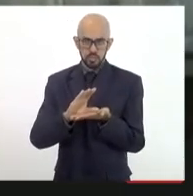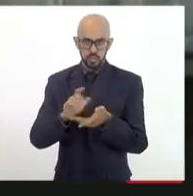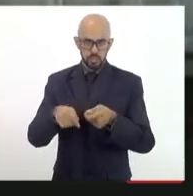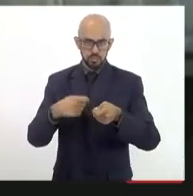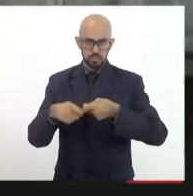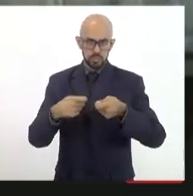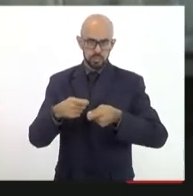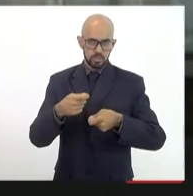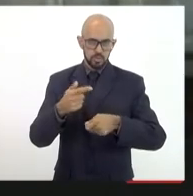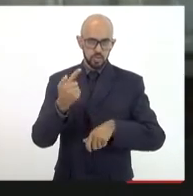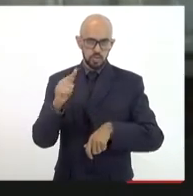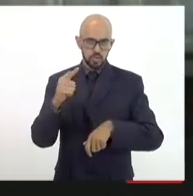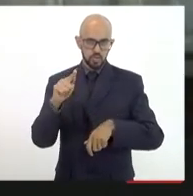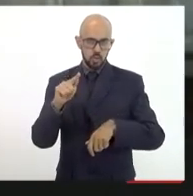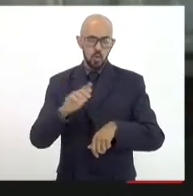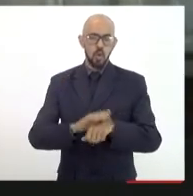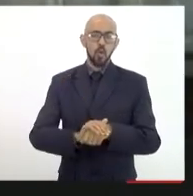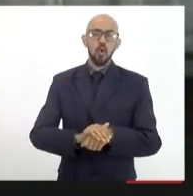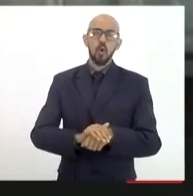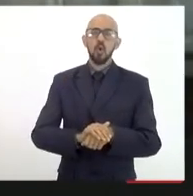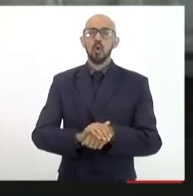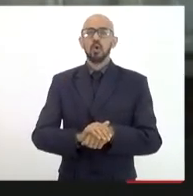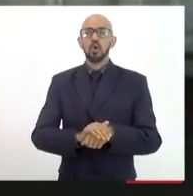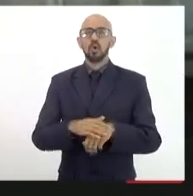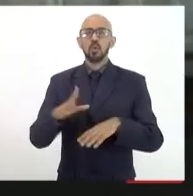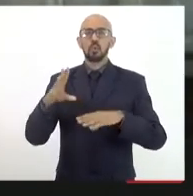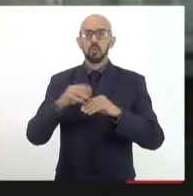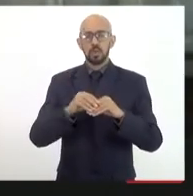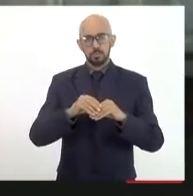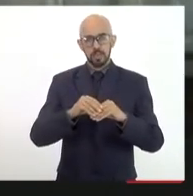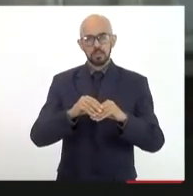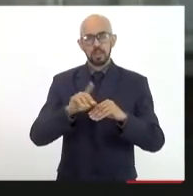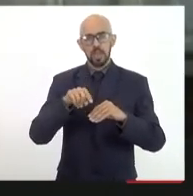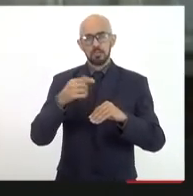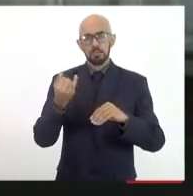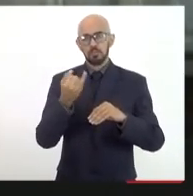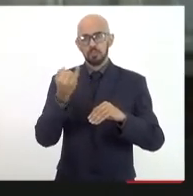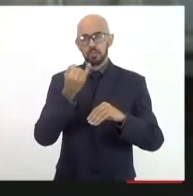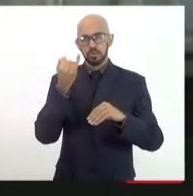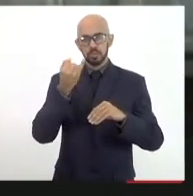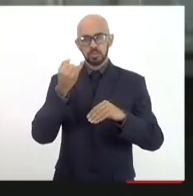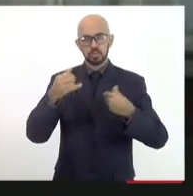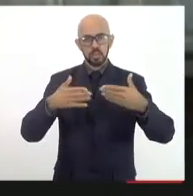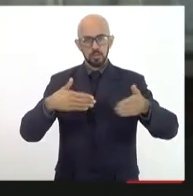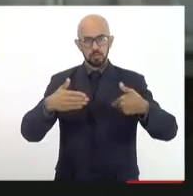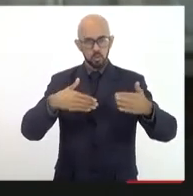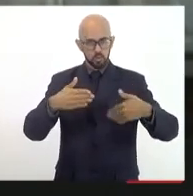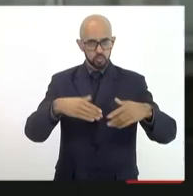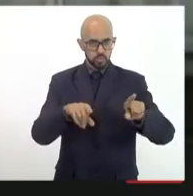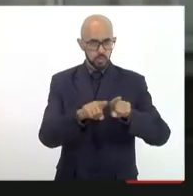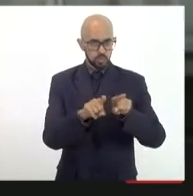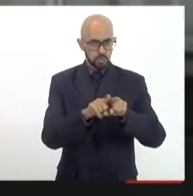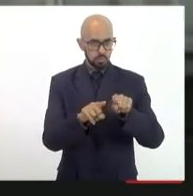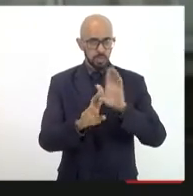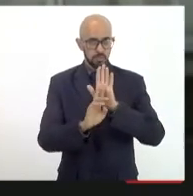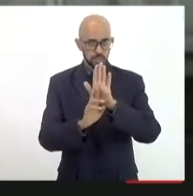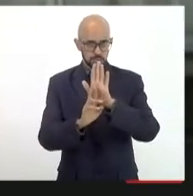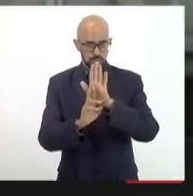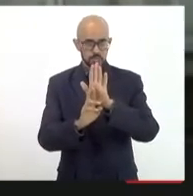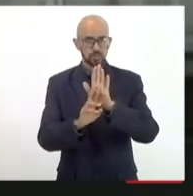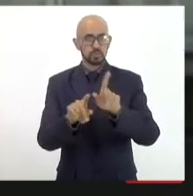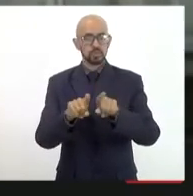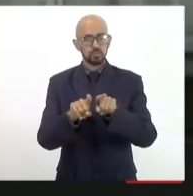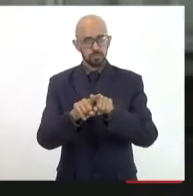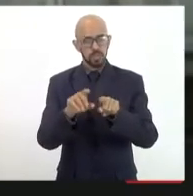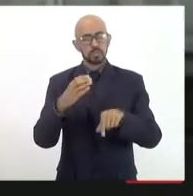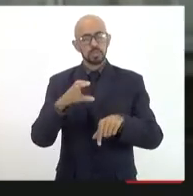ou como instância adicional, eu acho que é muito importante a participação do setor produtivo, das instituições de ciência e